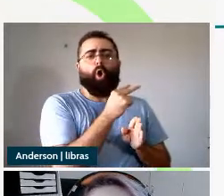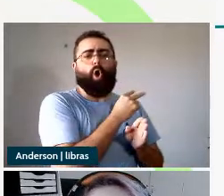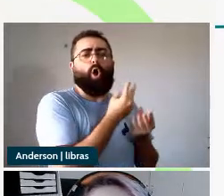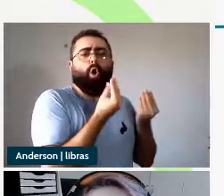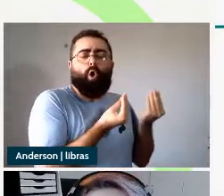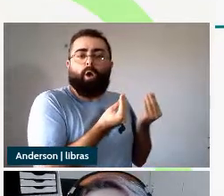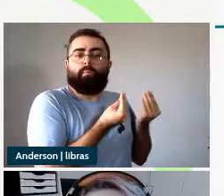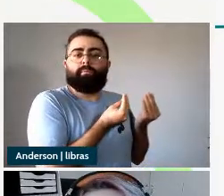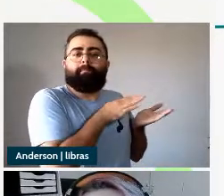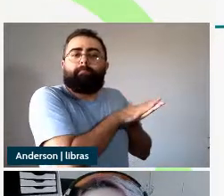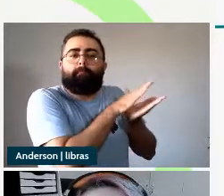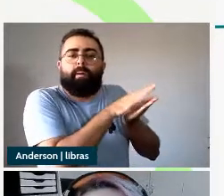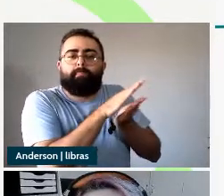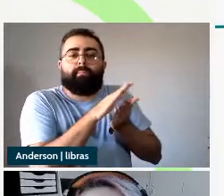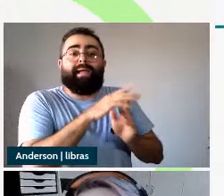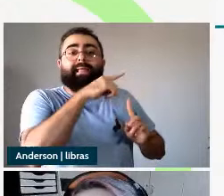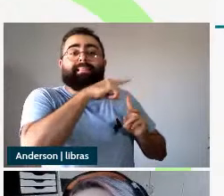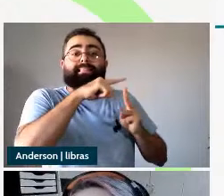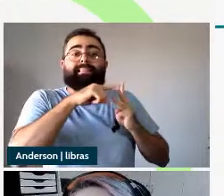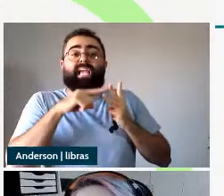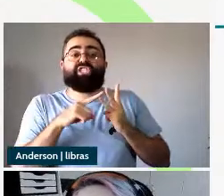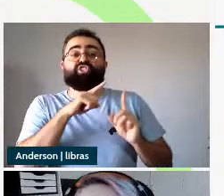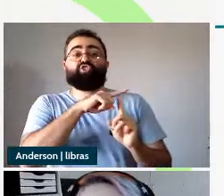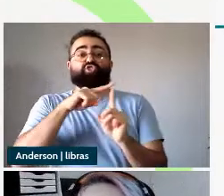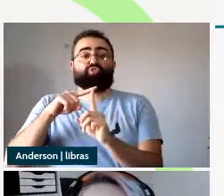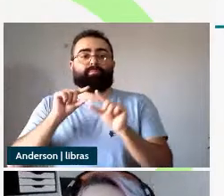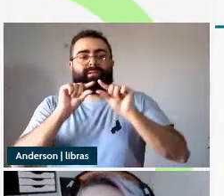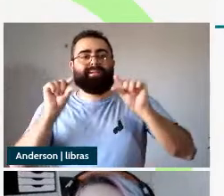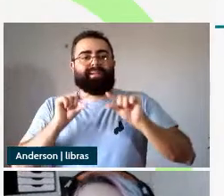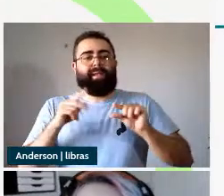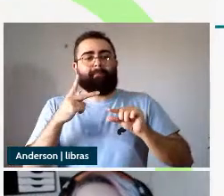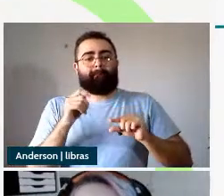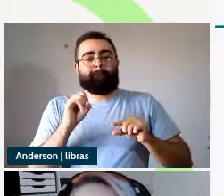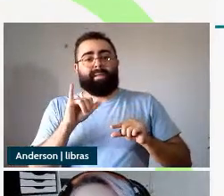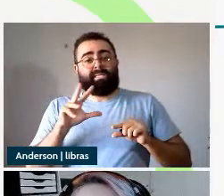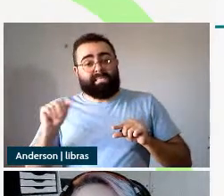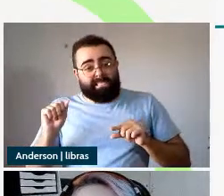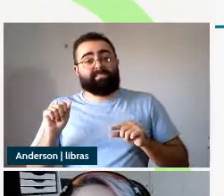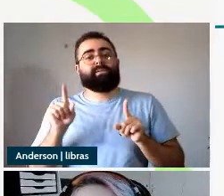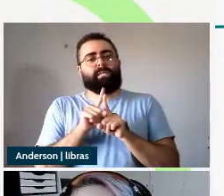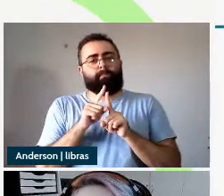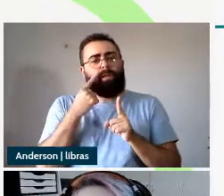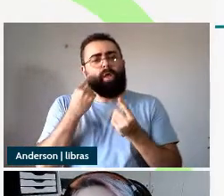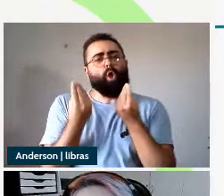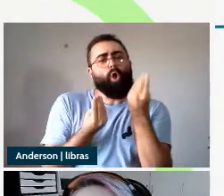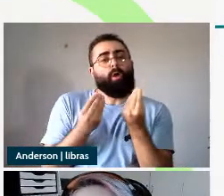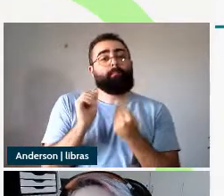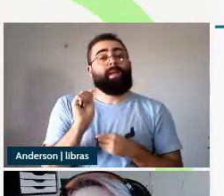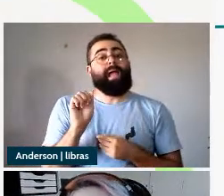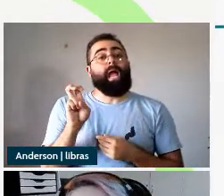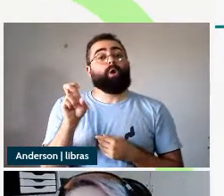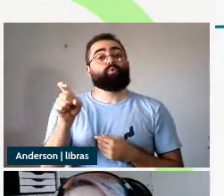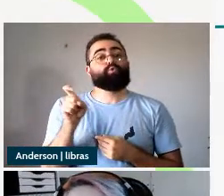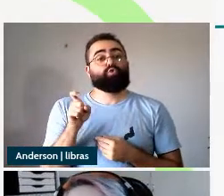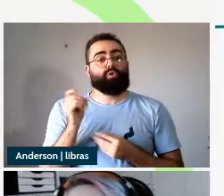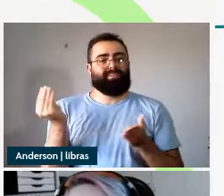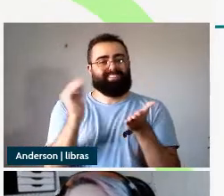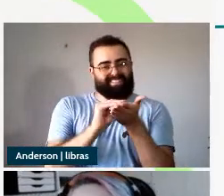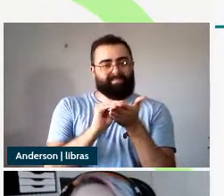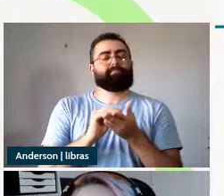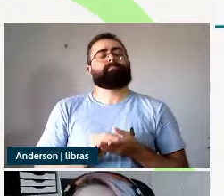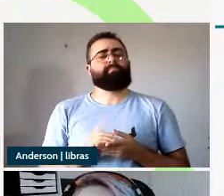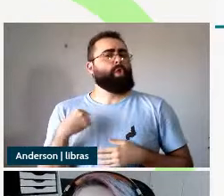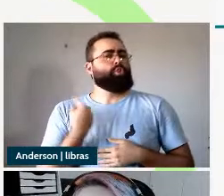e buscamos a definição dos auxiliares quantas hipóteses a gente tentou mostrar como